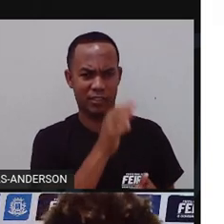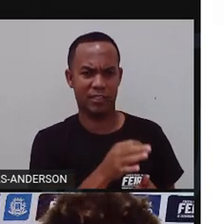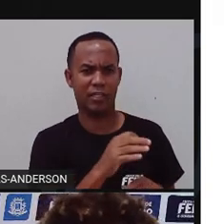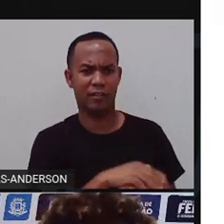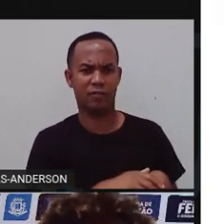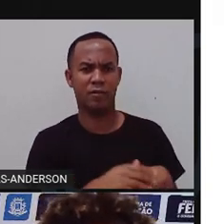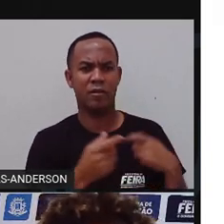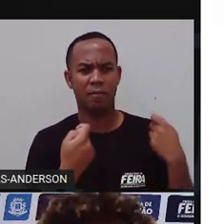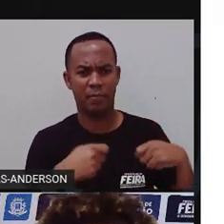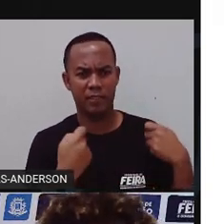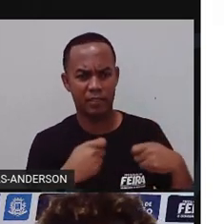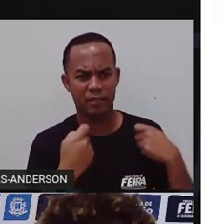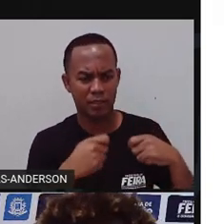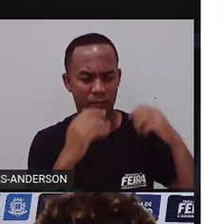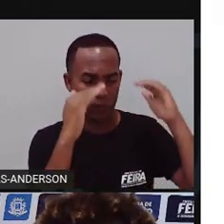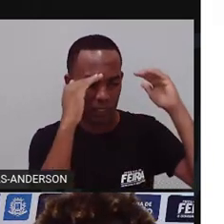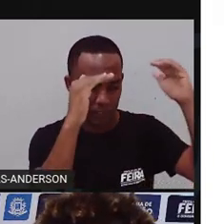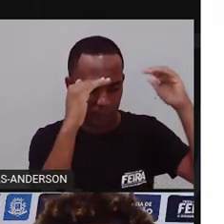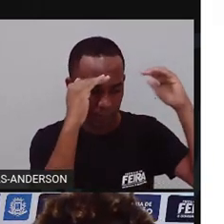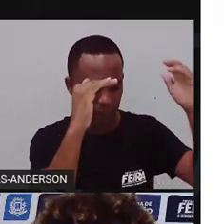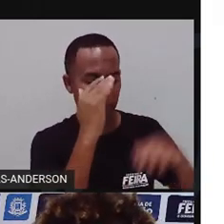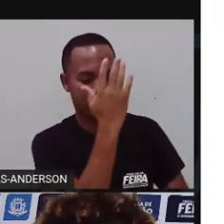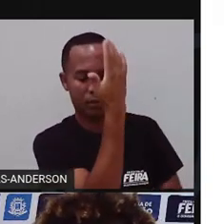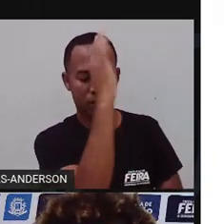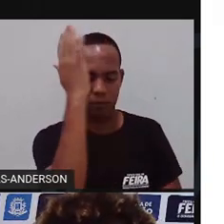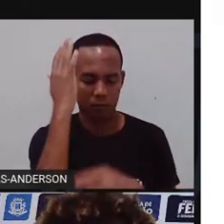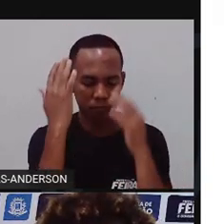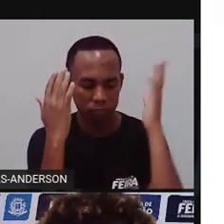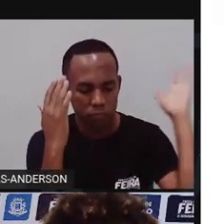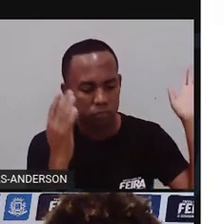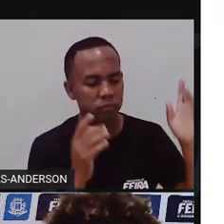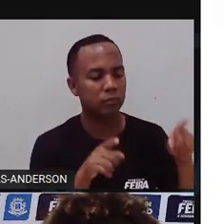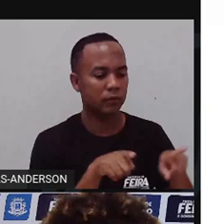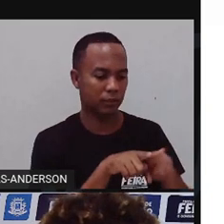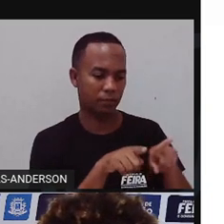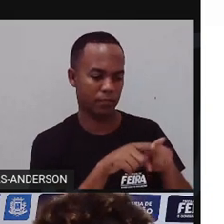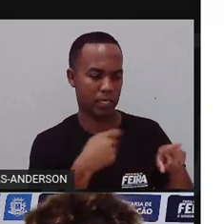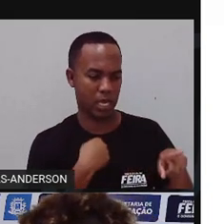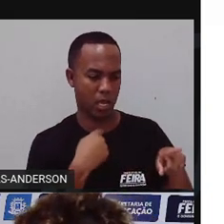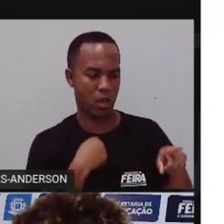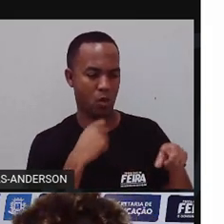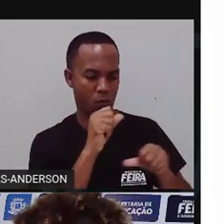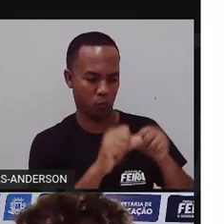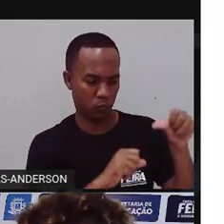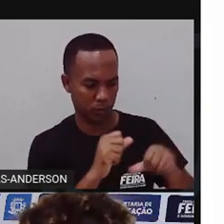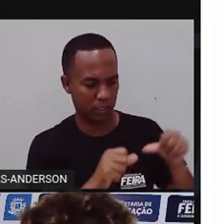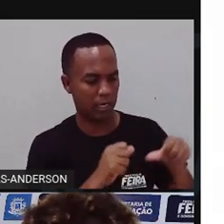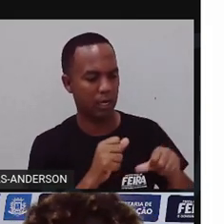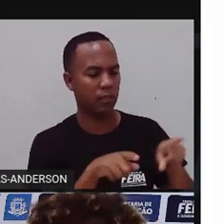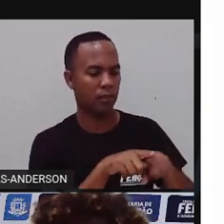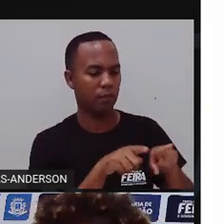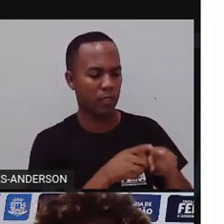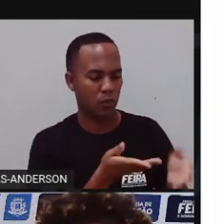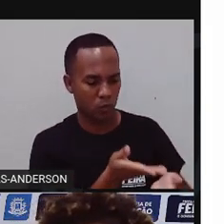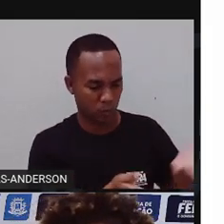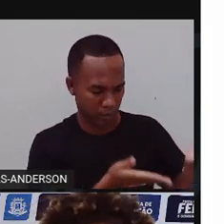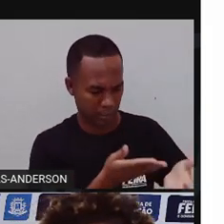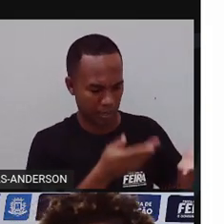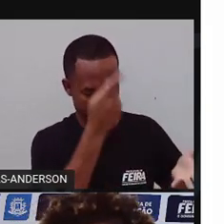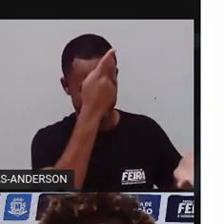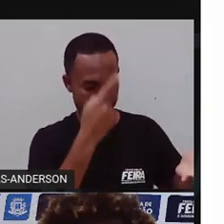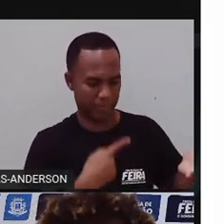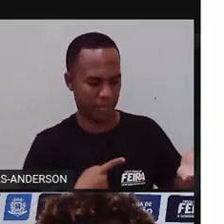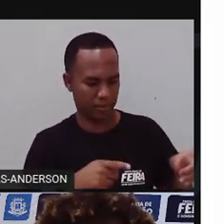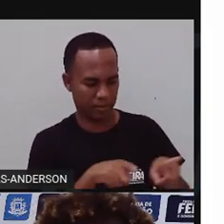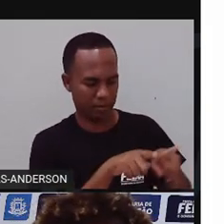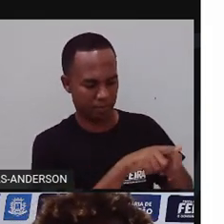Devemos respeitar o ambiente. Eu prometo mudar e cuidar de mim mesmo e da natureza. Não vou mais